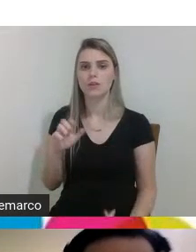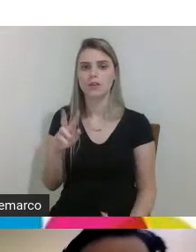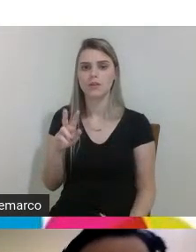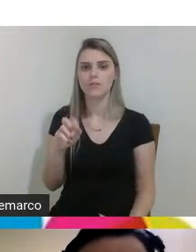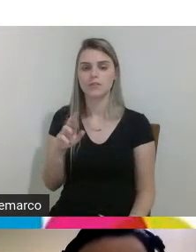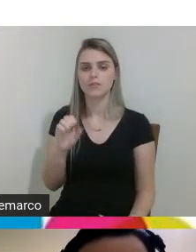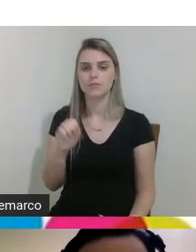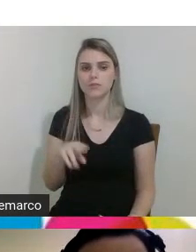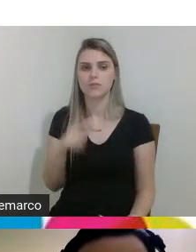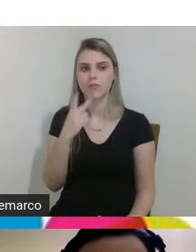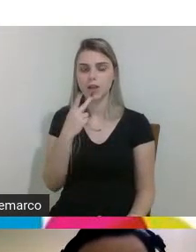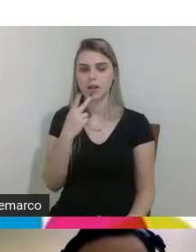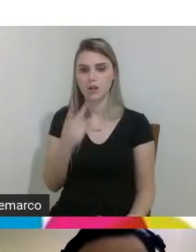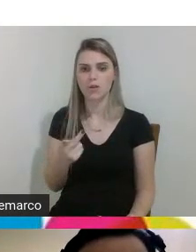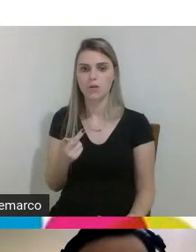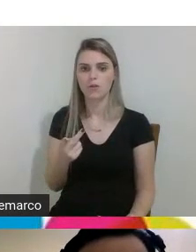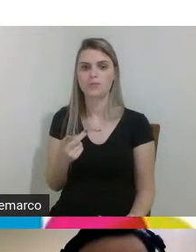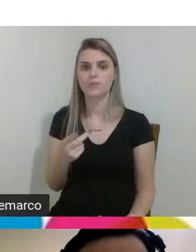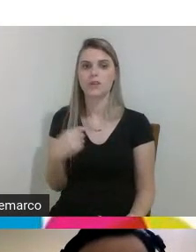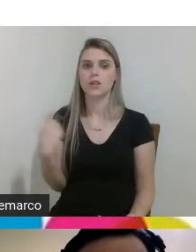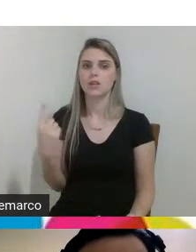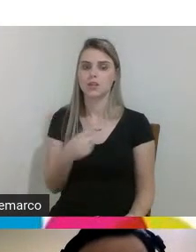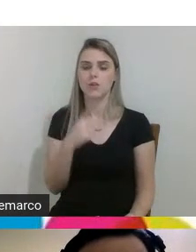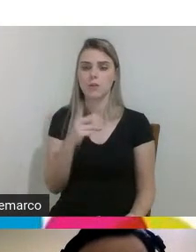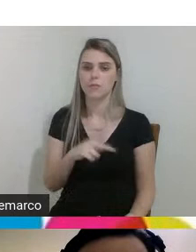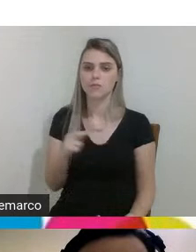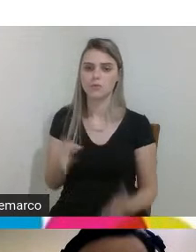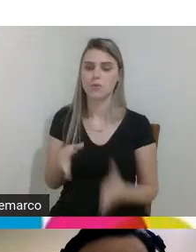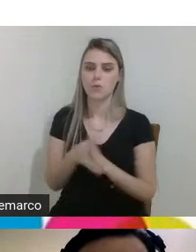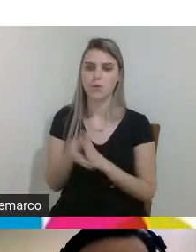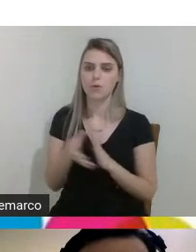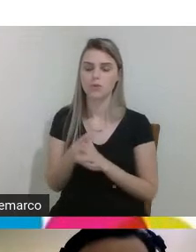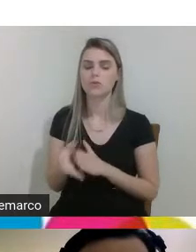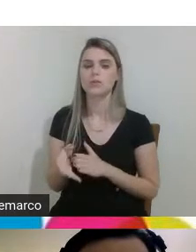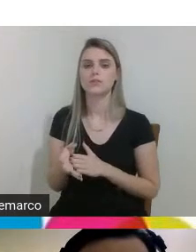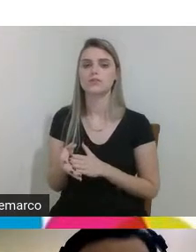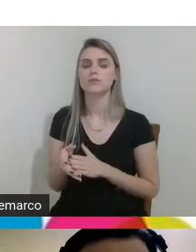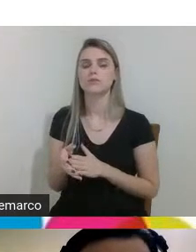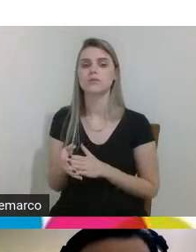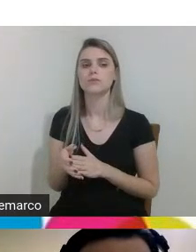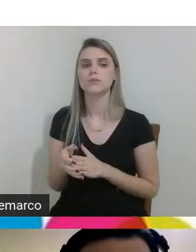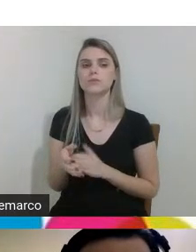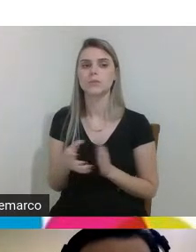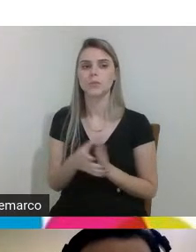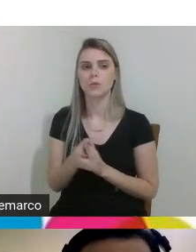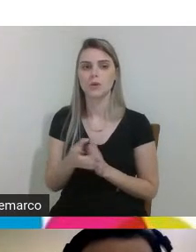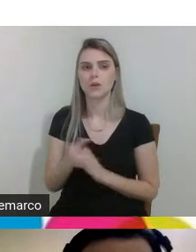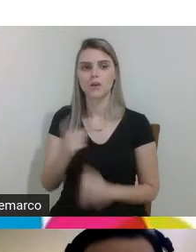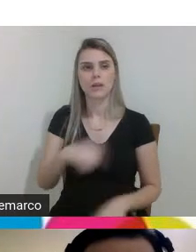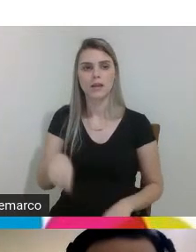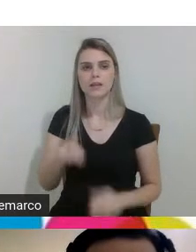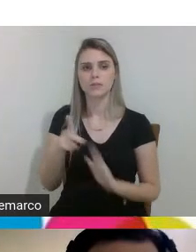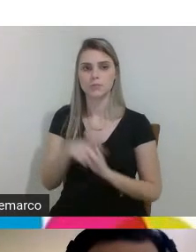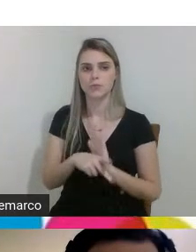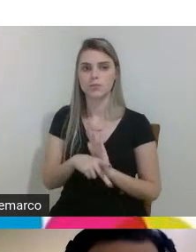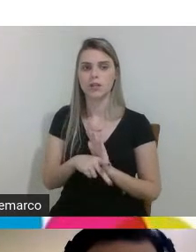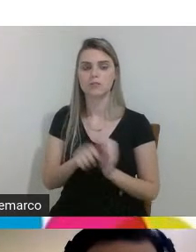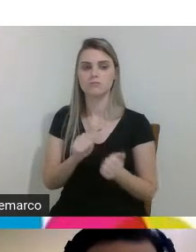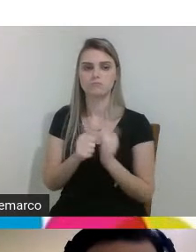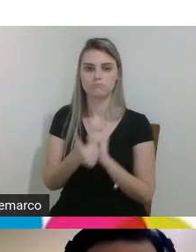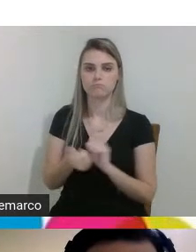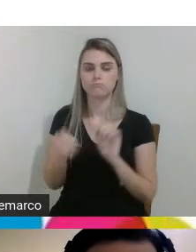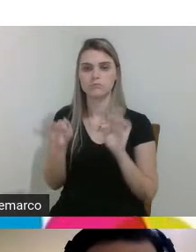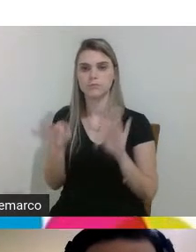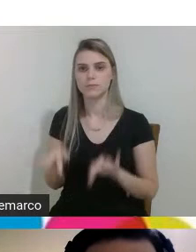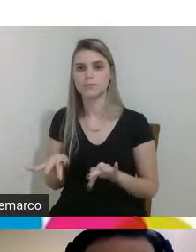e nós como professores orientadores né só orientamos orientamos eles nos projetos né adequamos sinalizamos